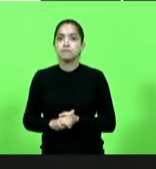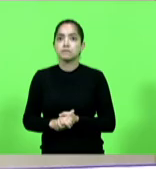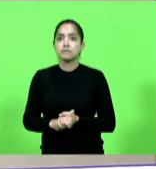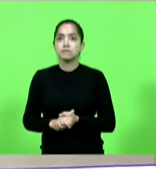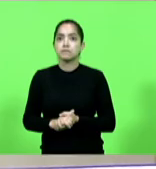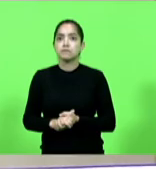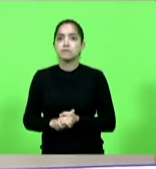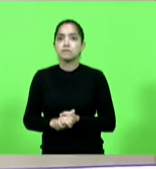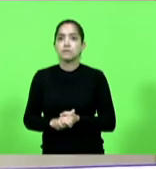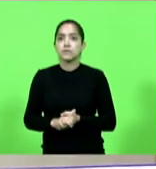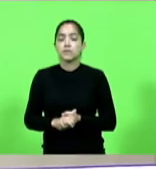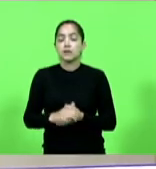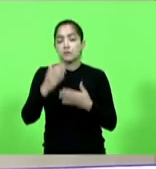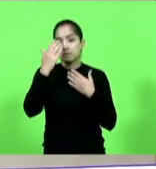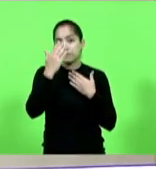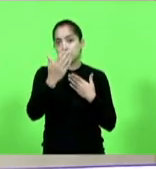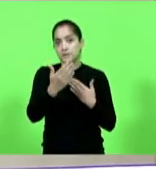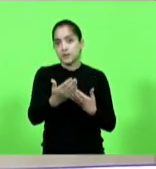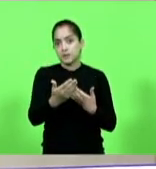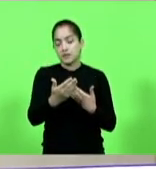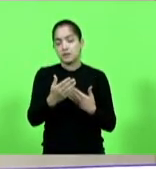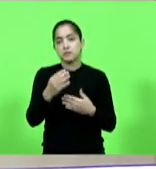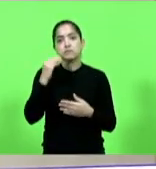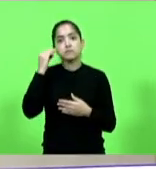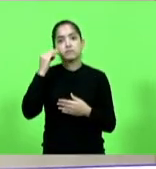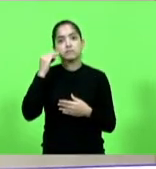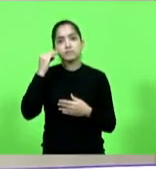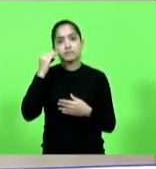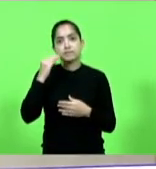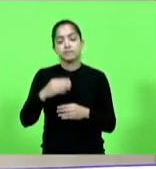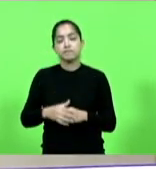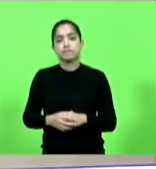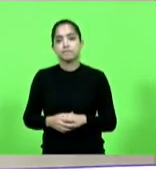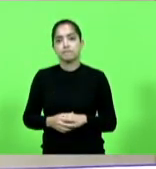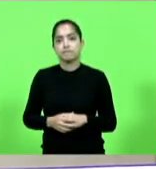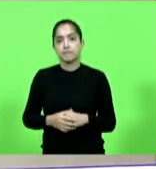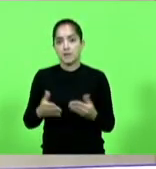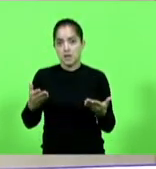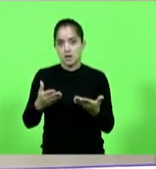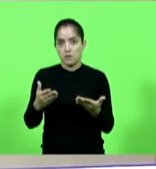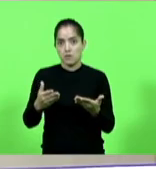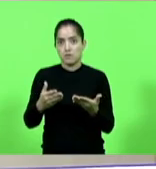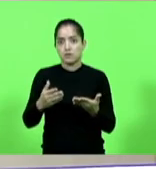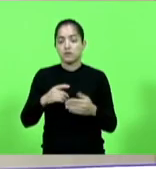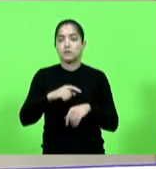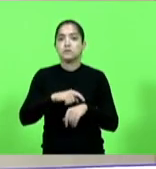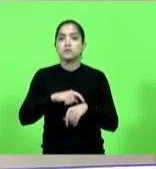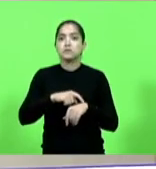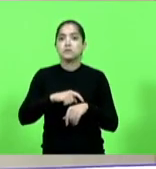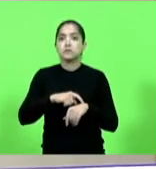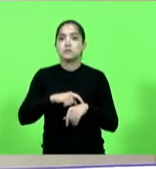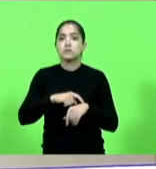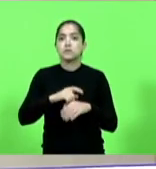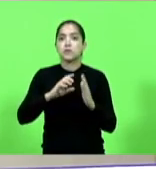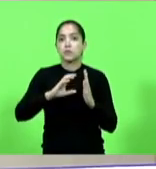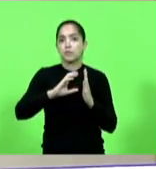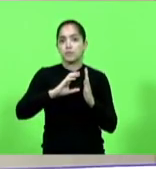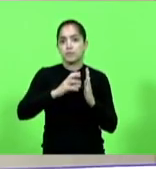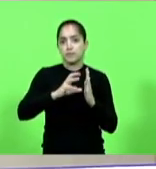Muito obrigado, deputada Marlene. Próximo bloco, bloco